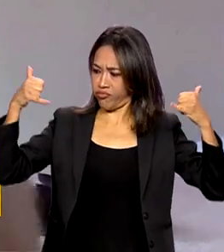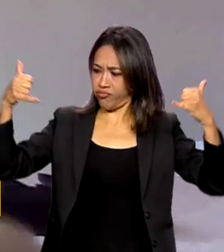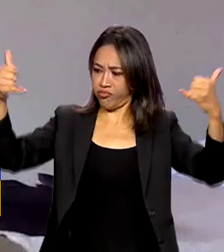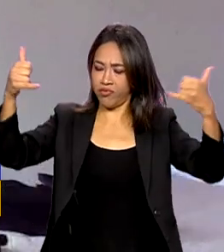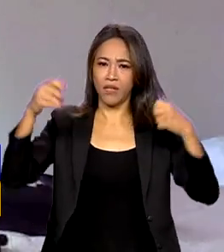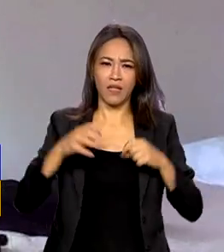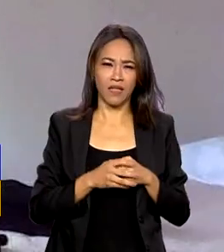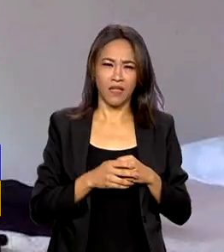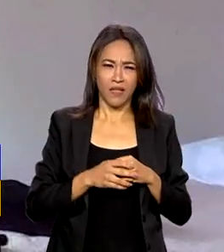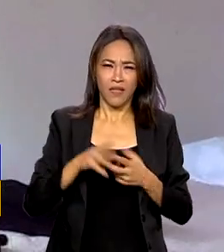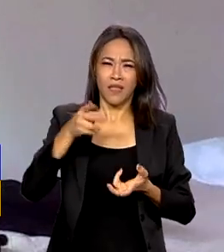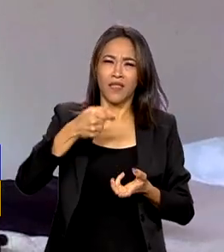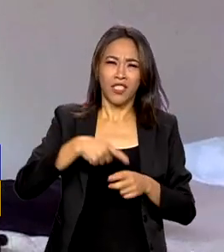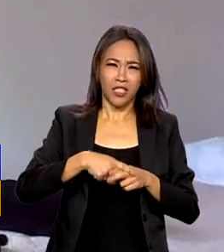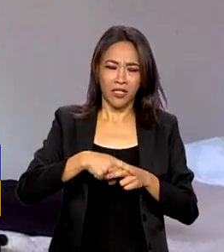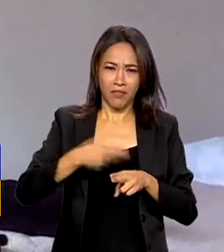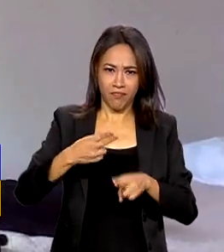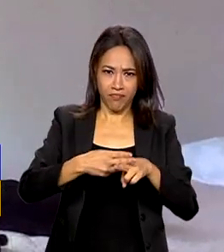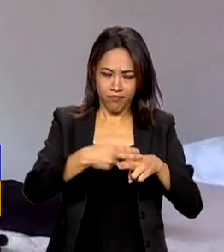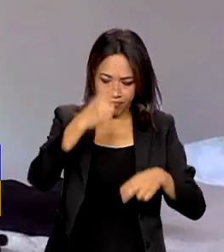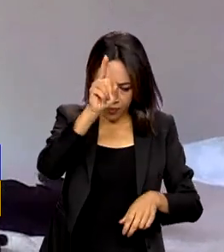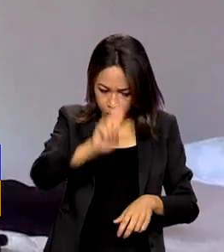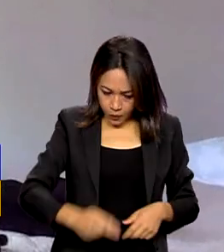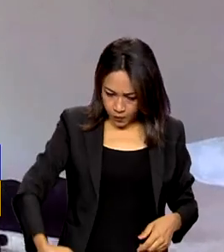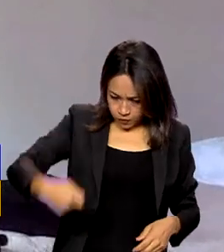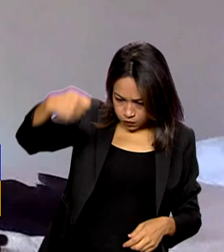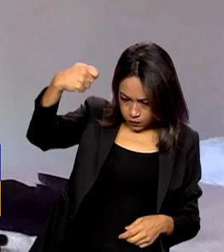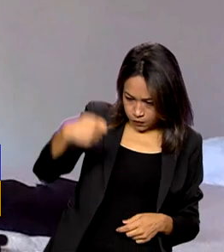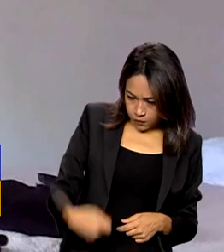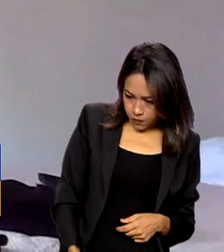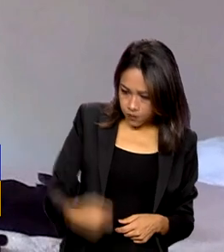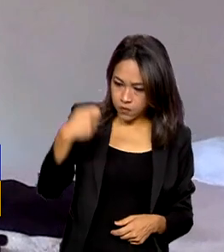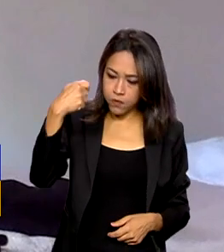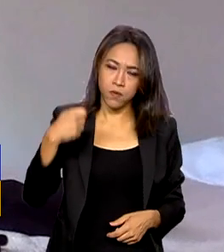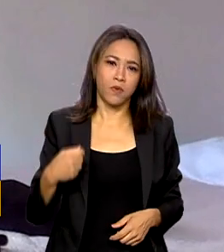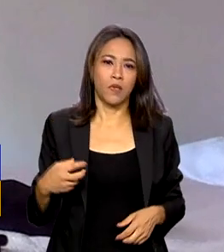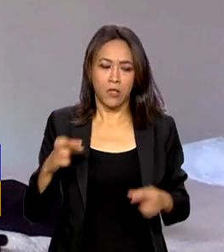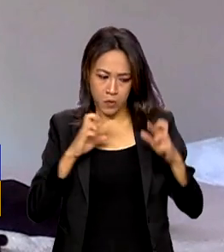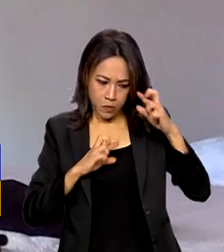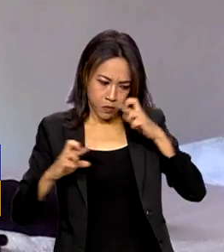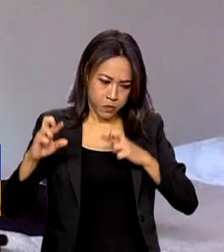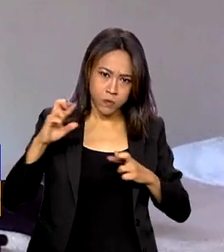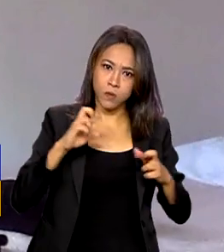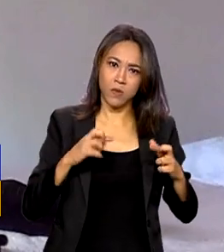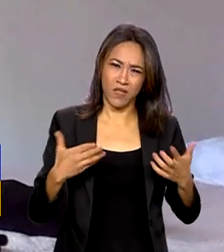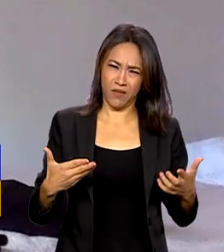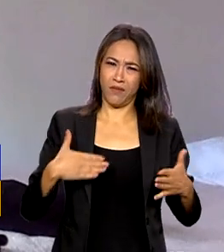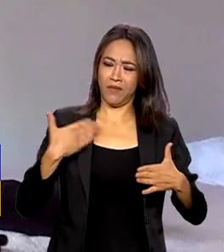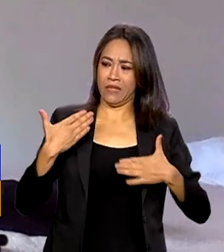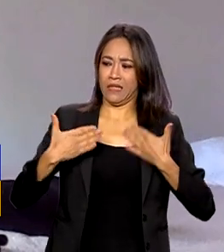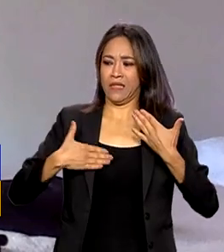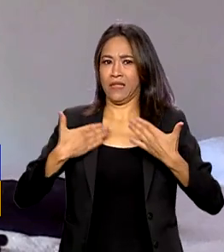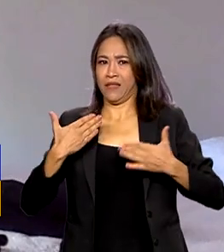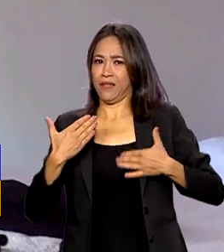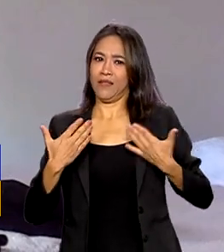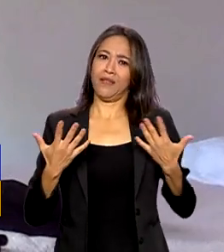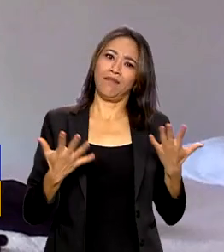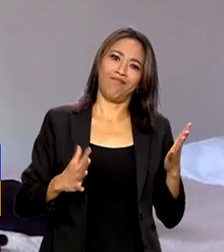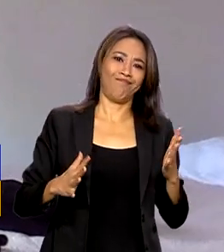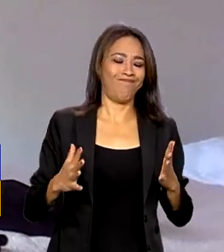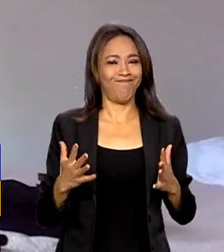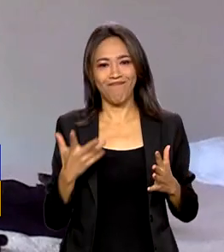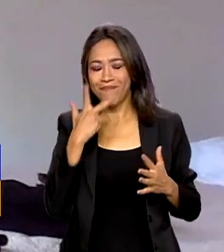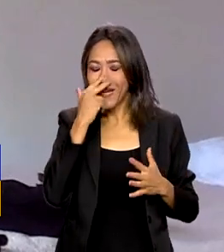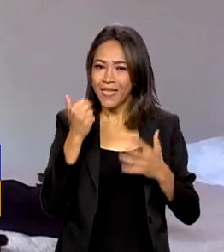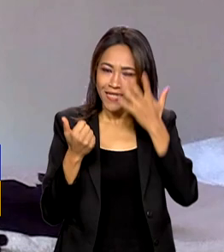detectores de metais, escoltas contínuas na porta da escola. Isso pode inibir e tirar um pouco essa